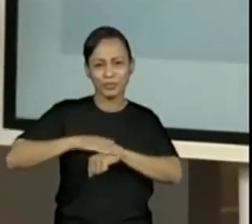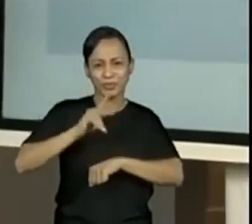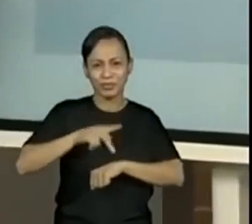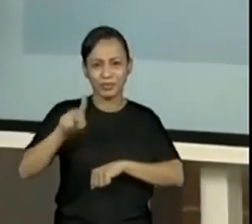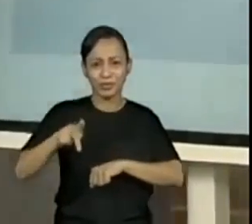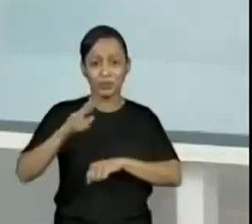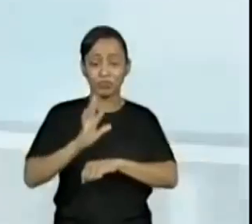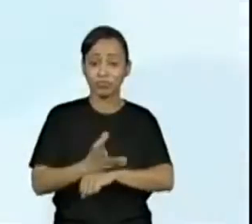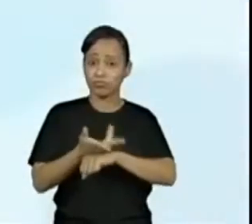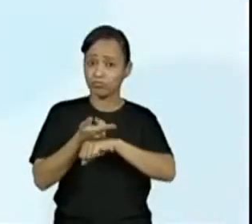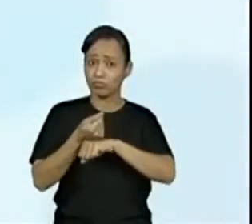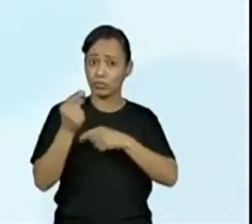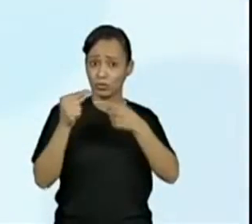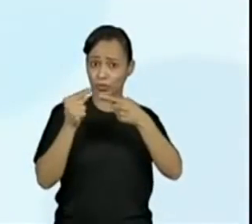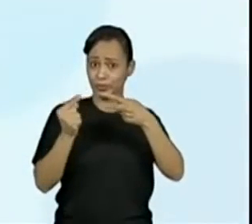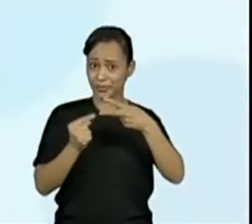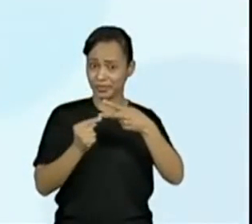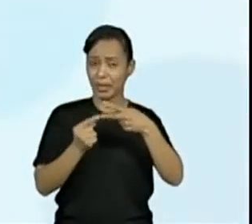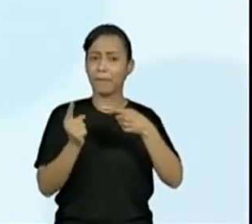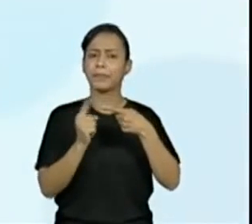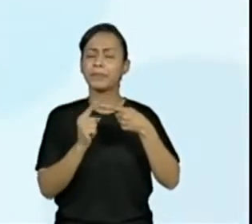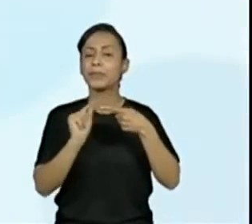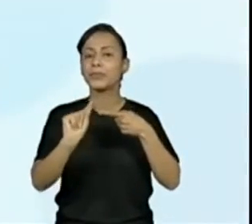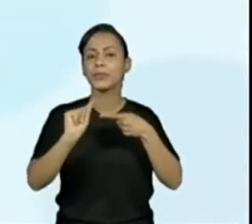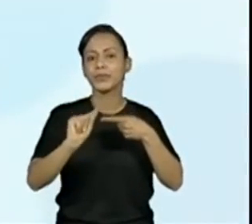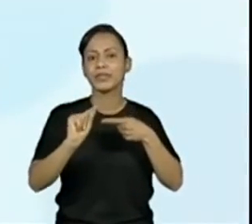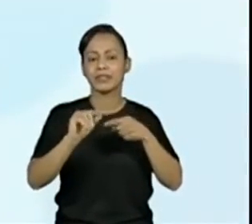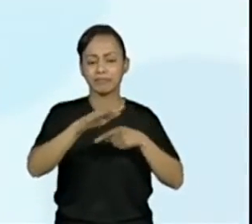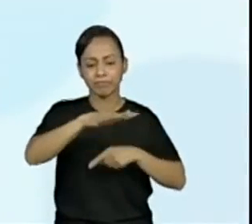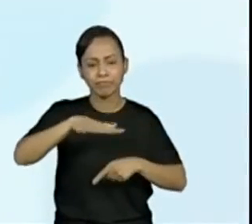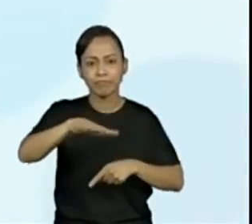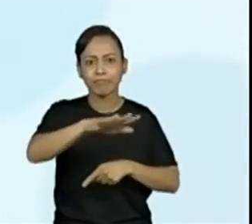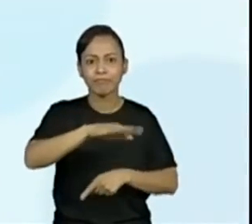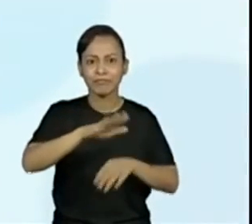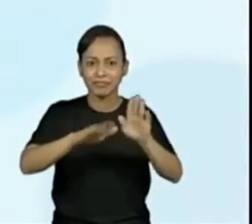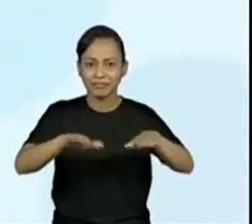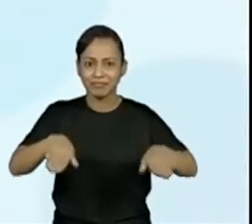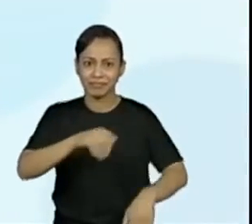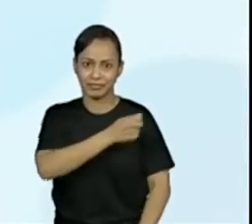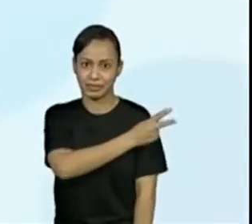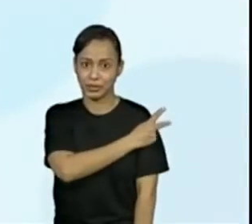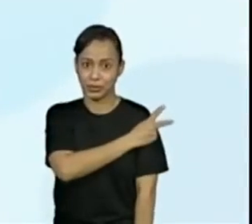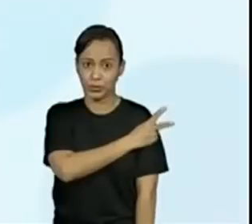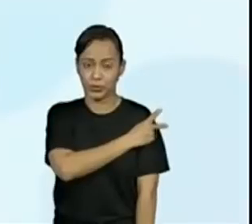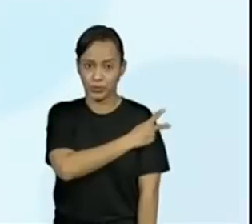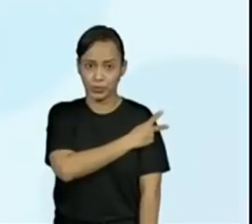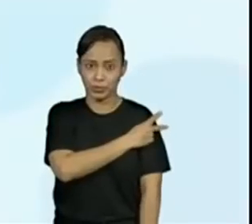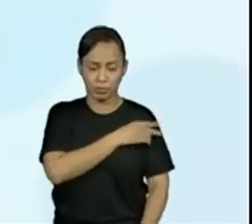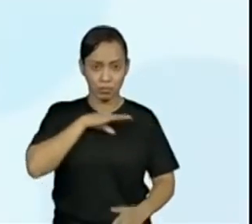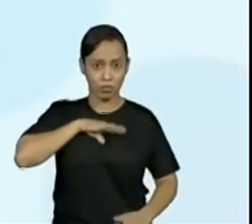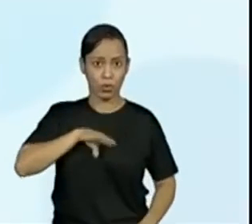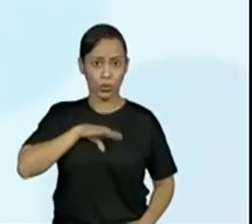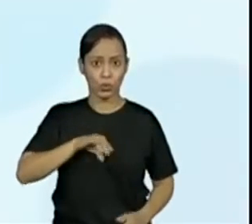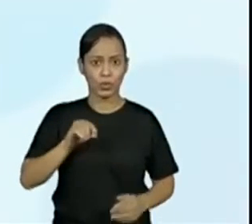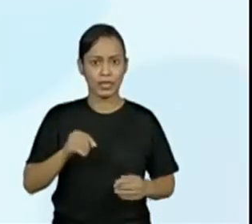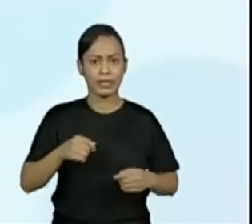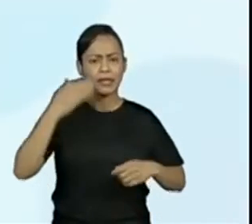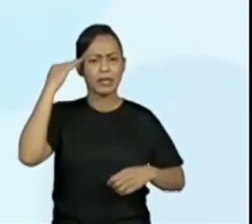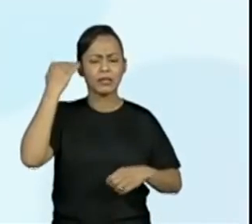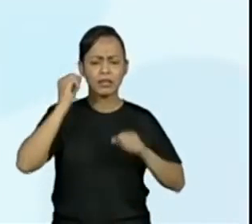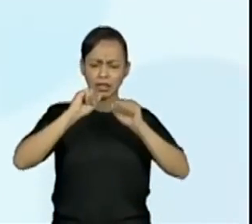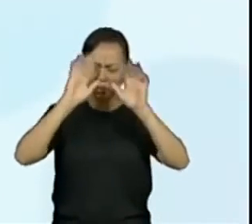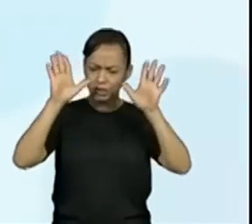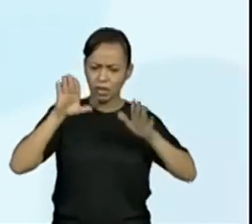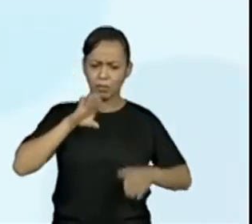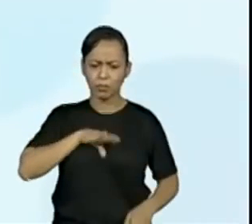hoje. Então, a primeira é, segundo ano de língua portuguesa, que é ler e compreender, em colaboração com os colegas e com a